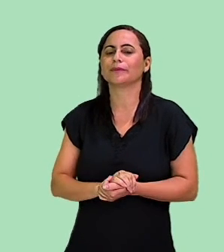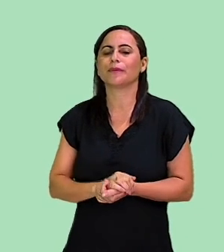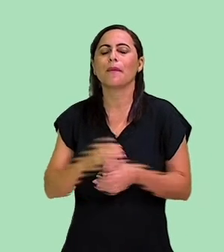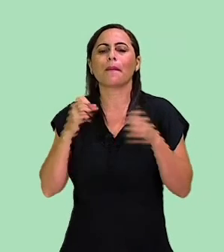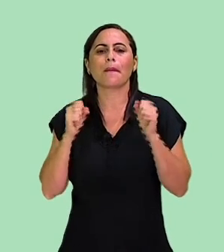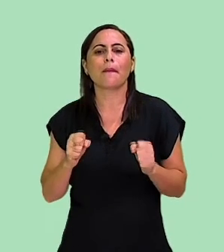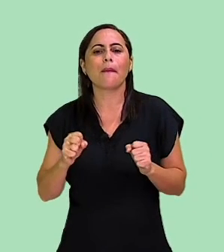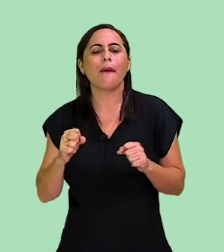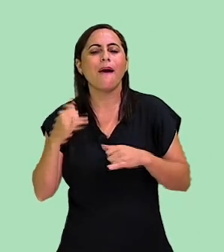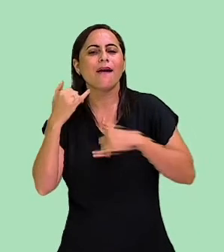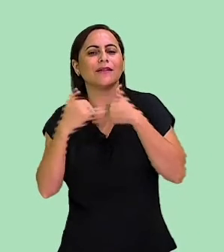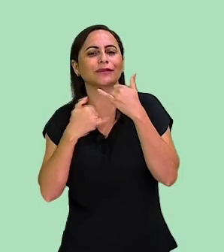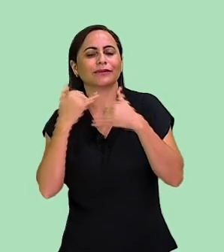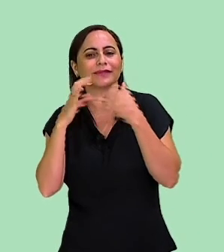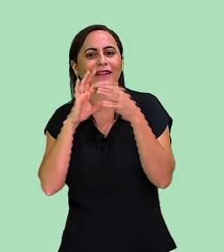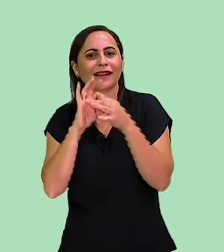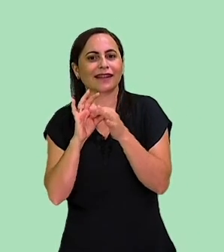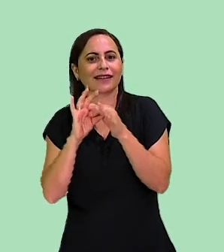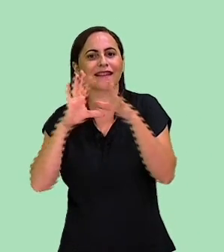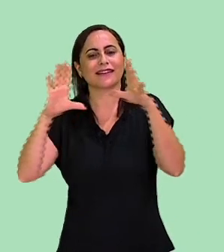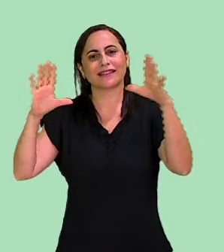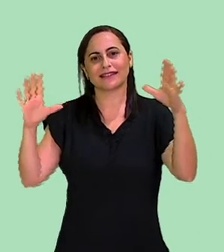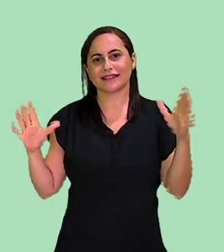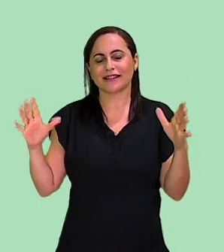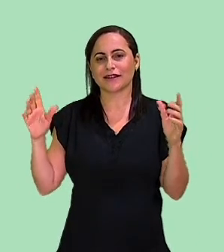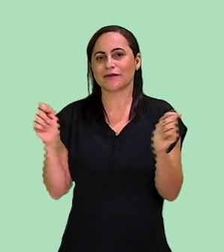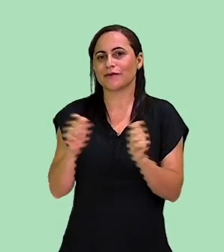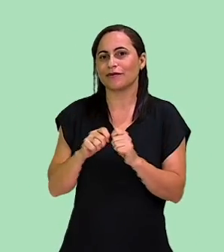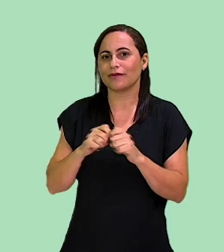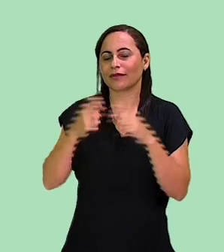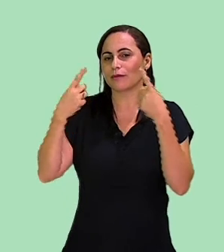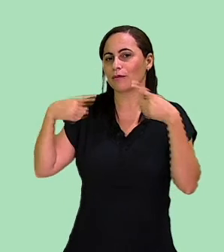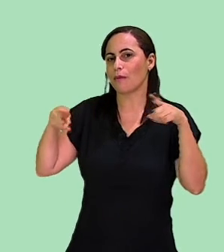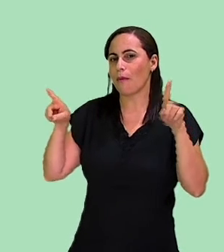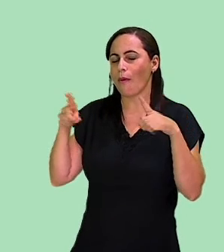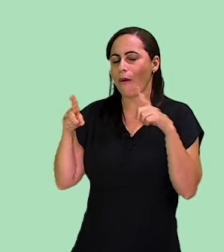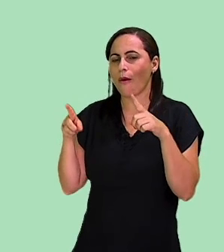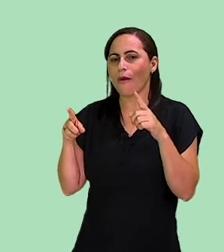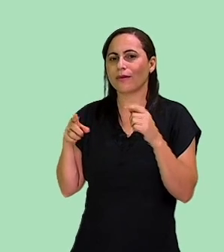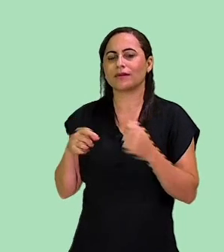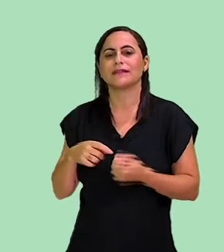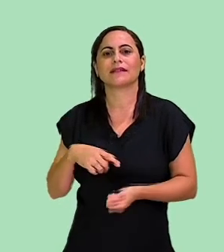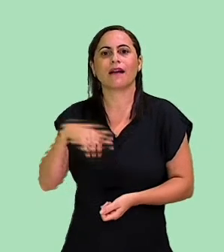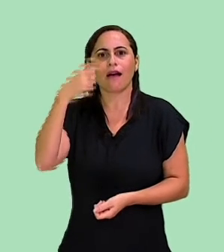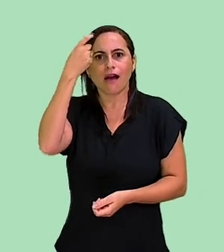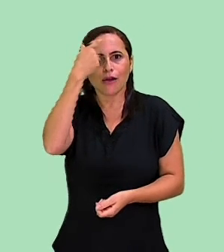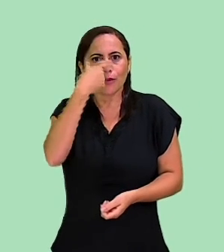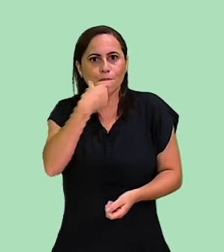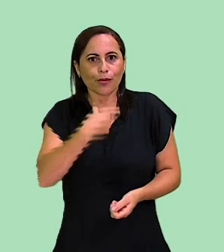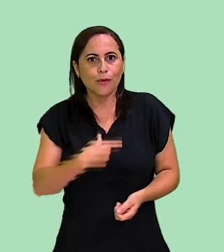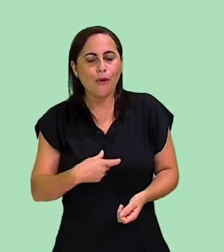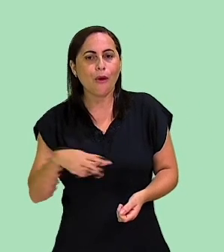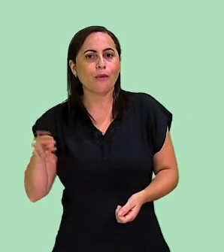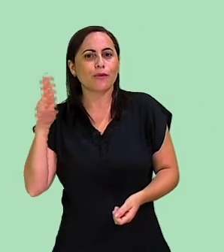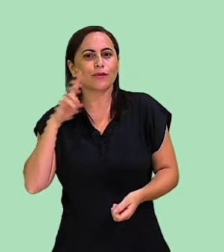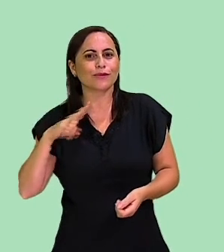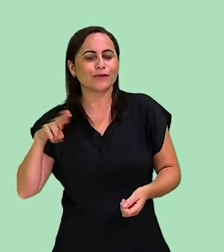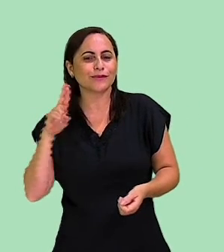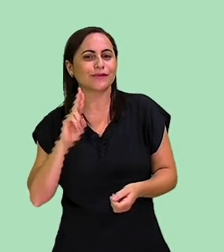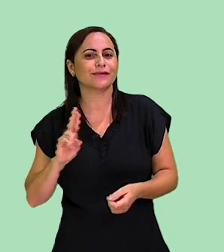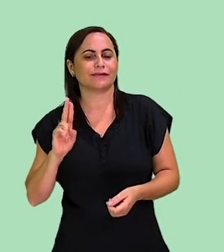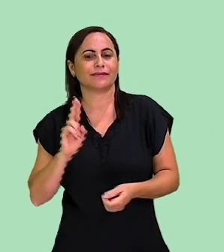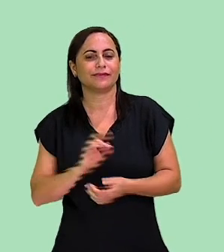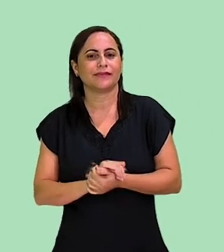à vontade de fazer música e usar os instrumentos que estão no próprio corpo. Foi